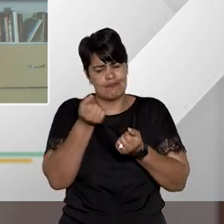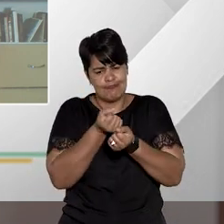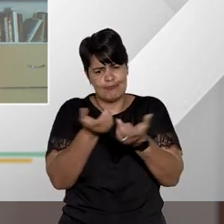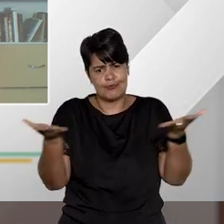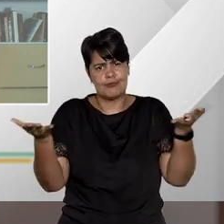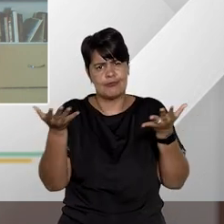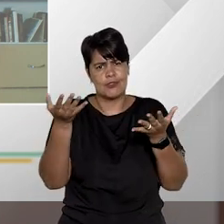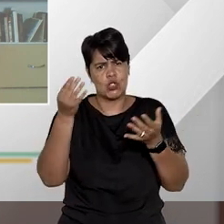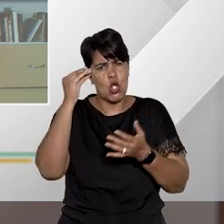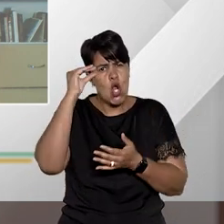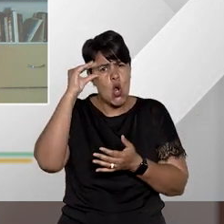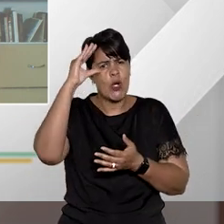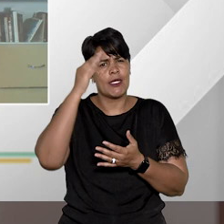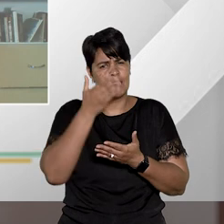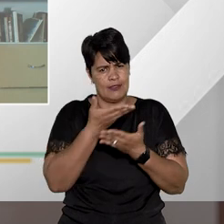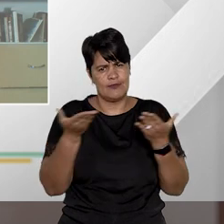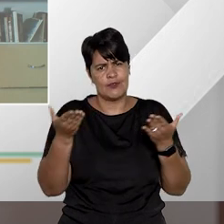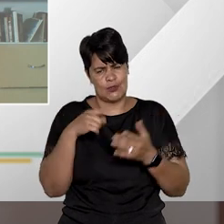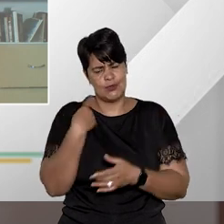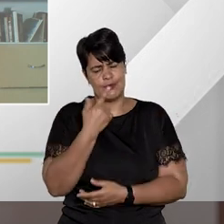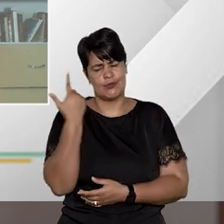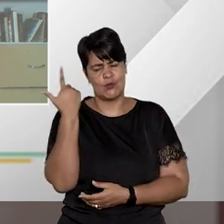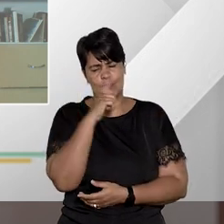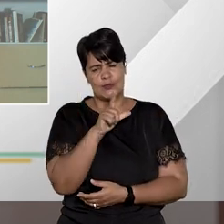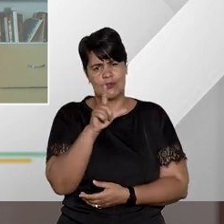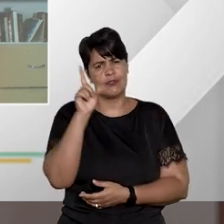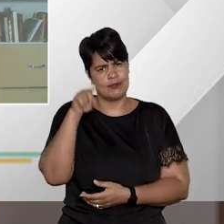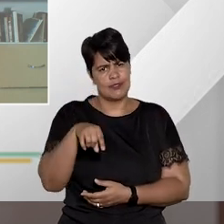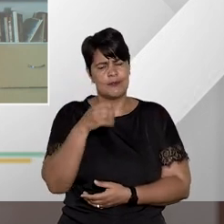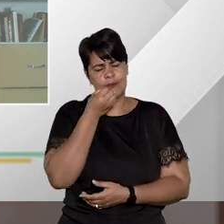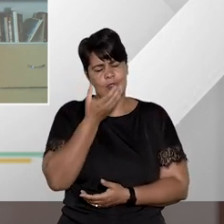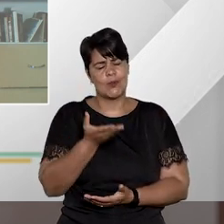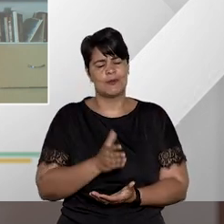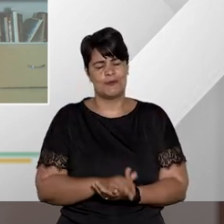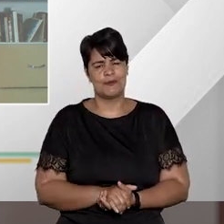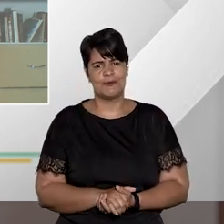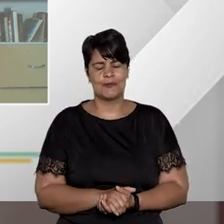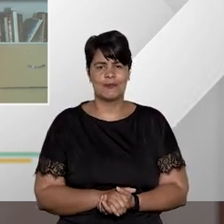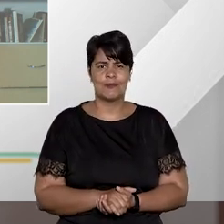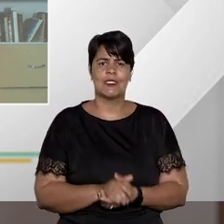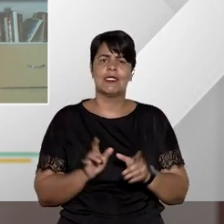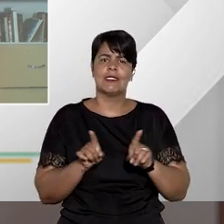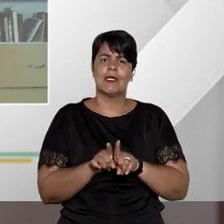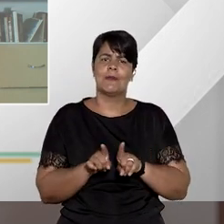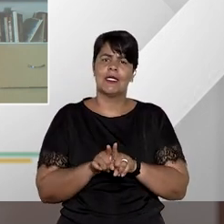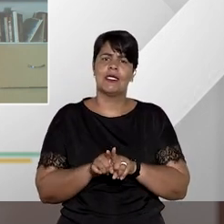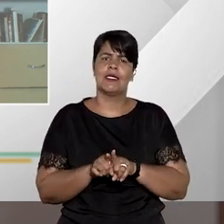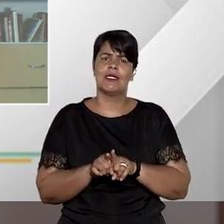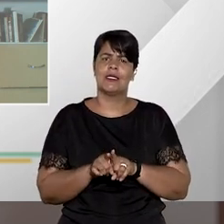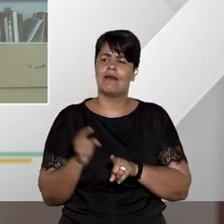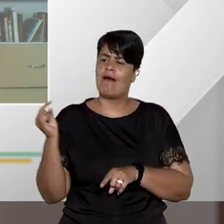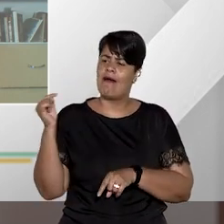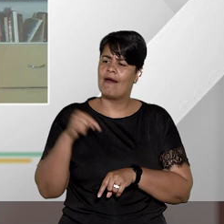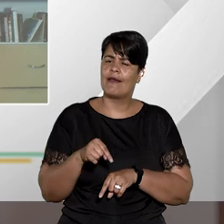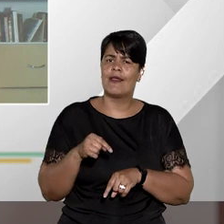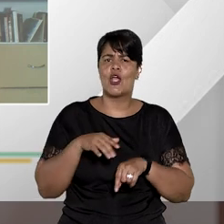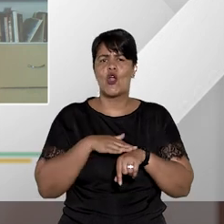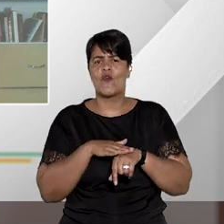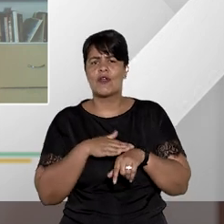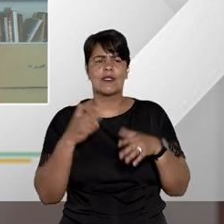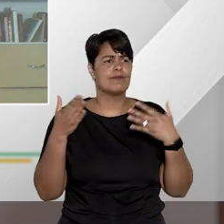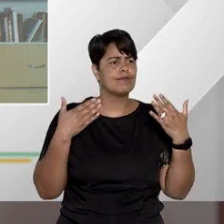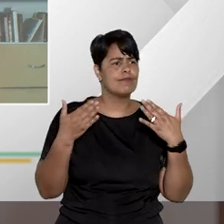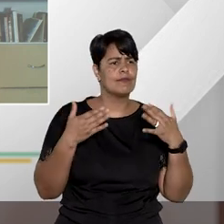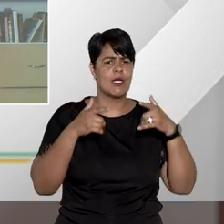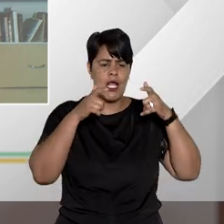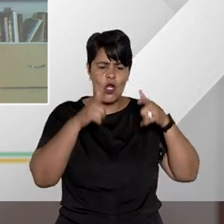a todo o país e a gente consegue fazer isso é legal além de tudo estar aqui conversando com o pessoal da